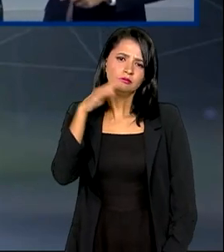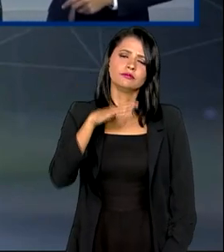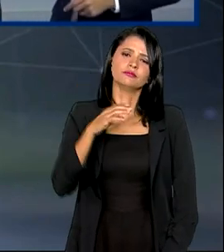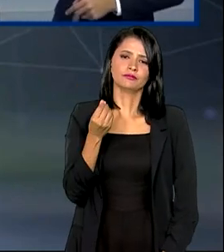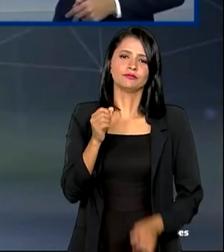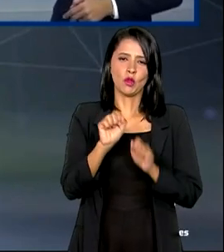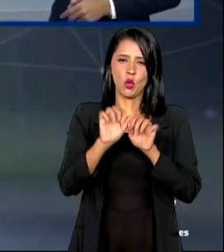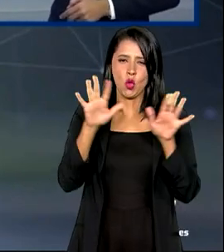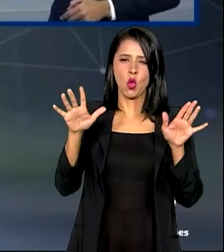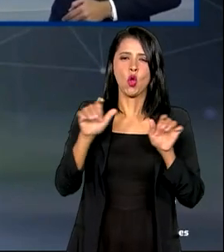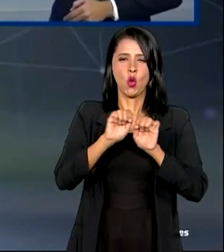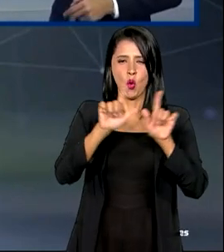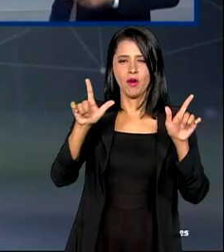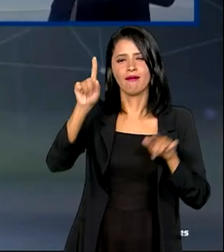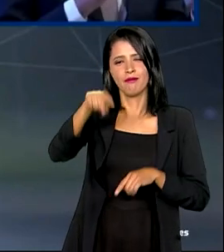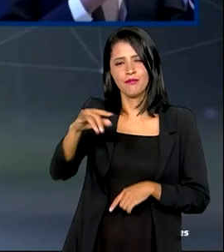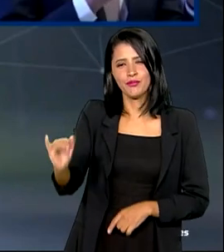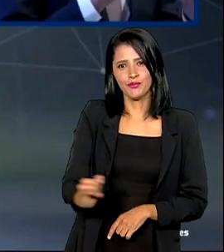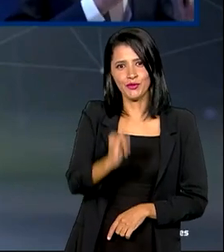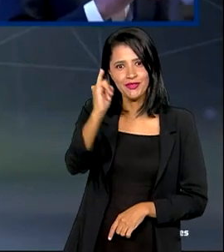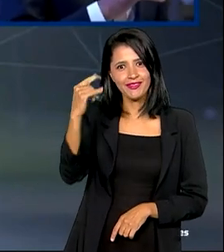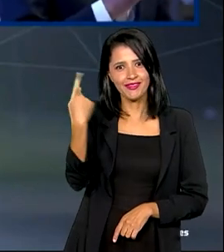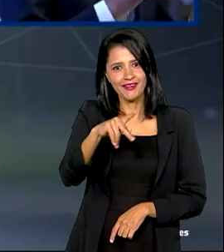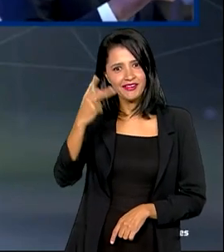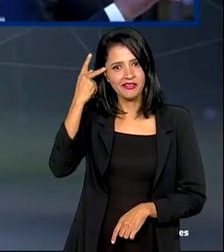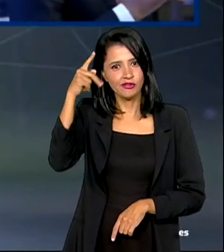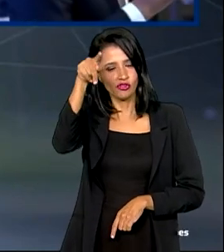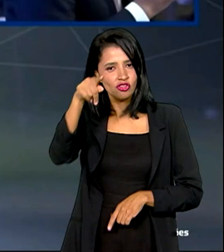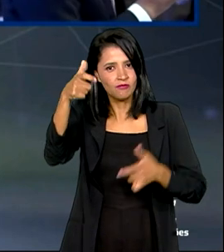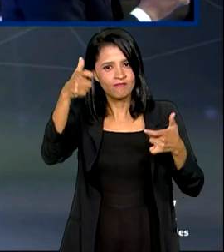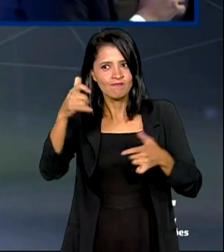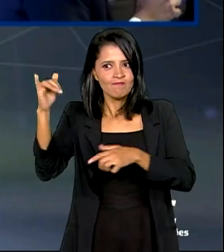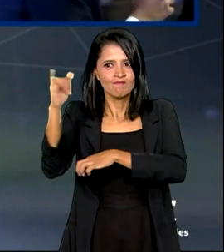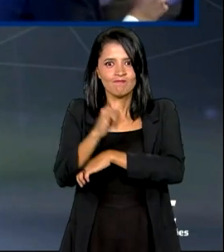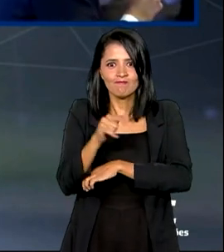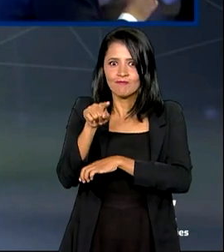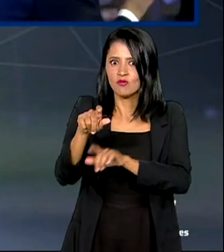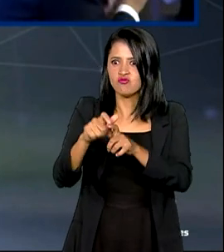é fundamental para o Brasil, é o coração da aviação.